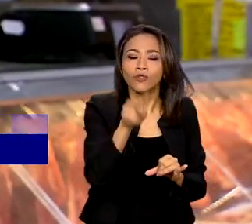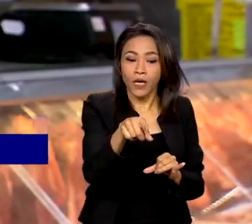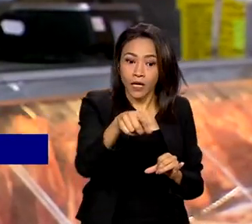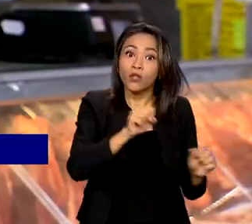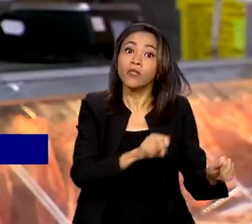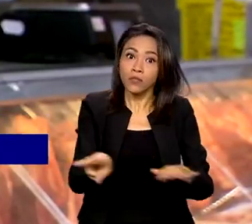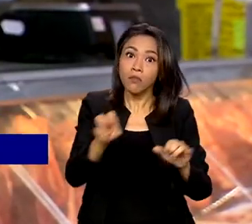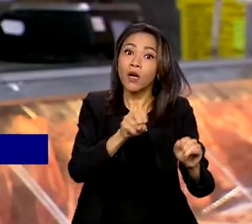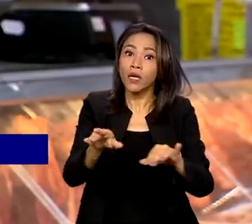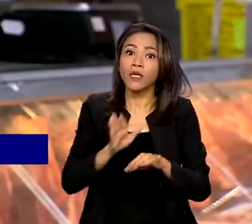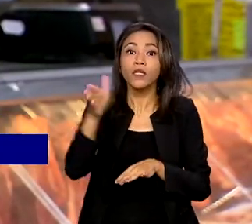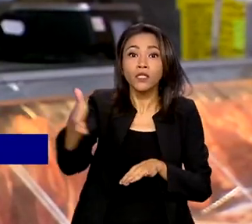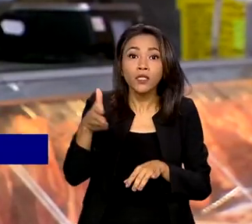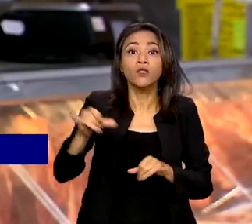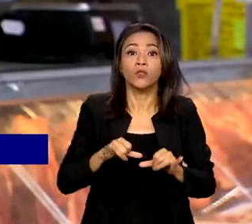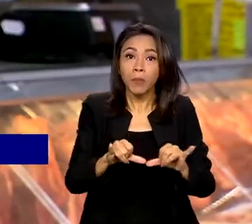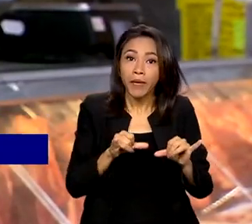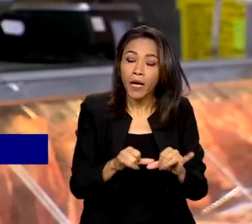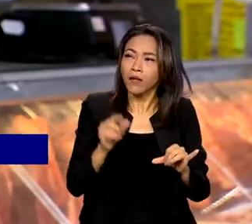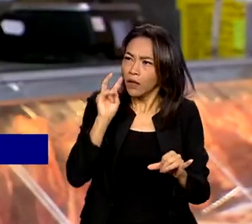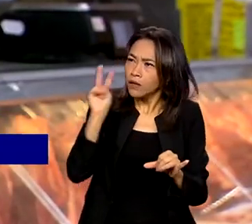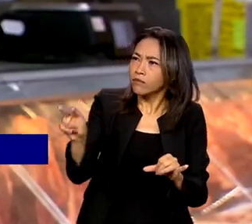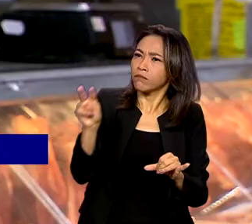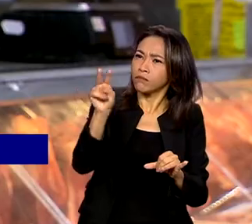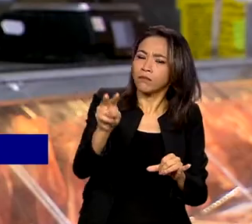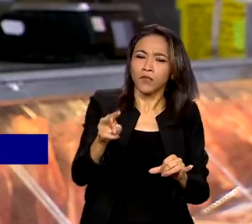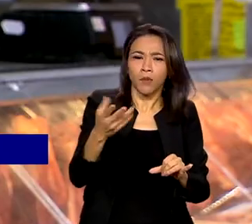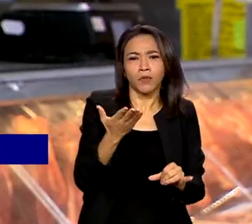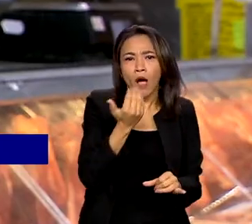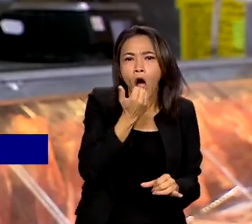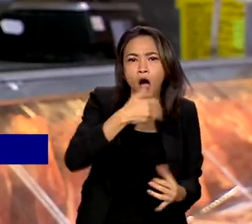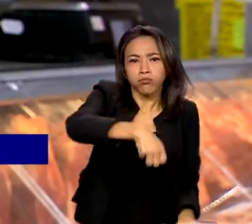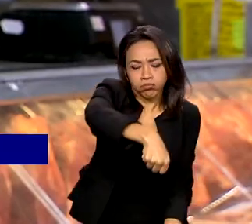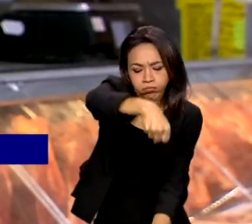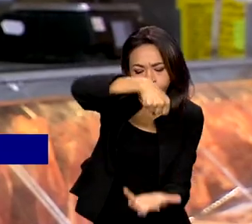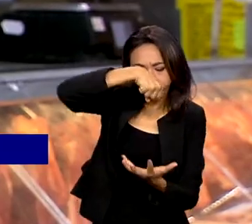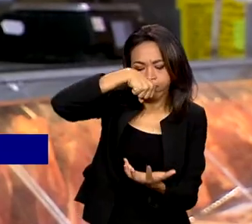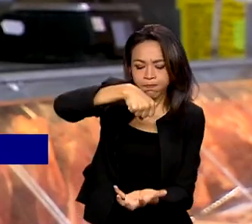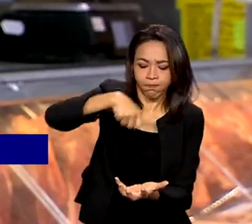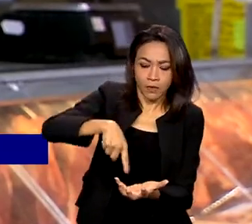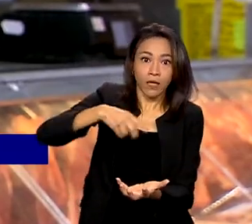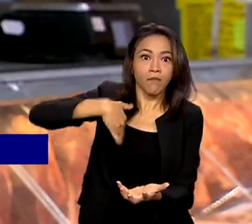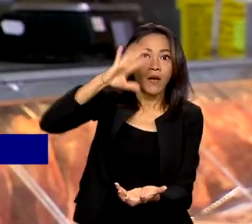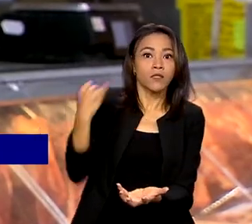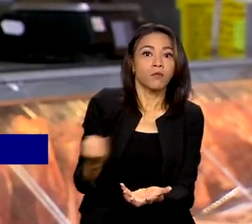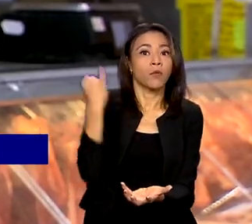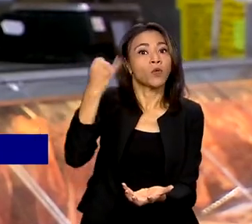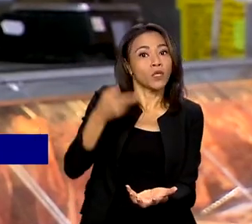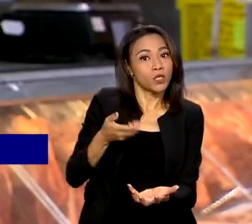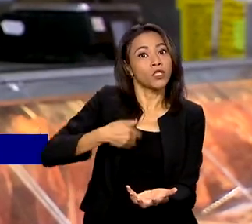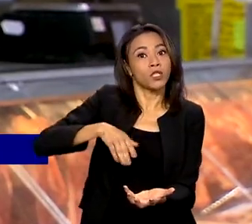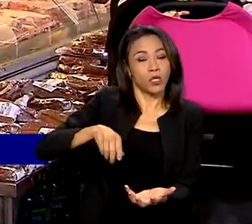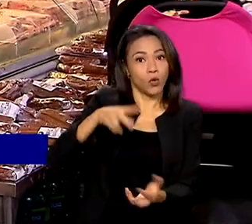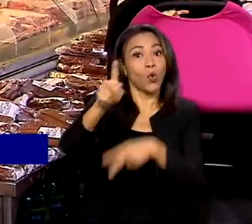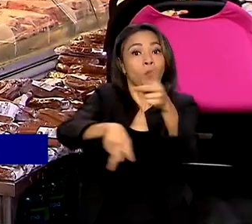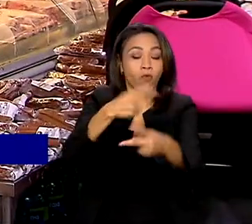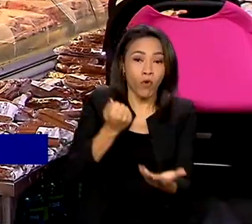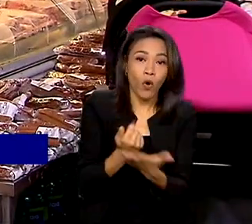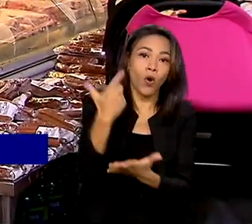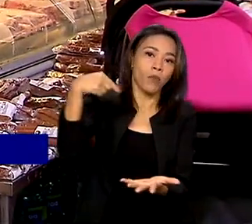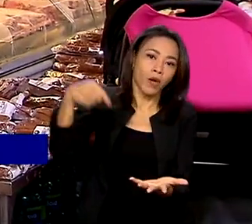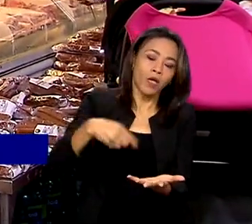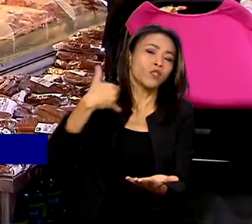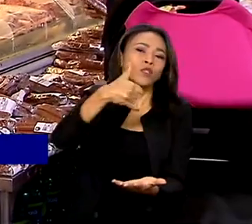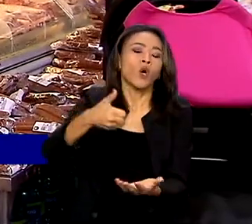semana e no índice geral, mas a cesta básica, por exemplo, que é os itens mais necessários que o povo compra, né? Que é óleo de